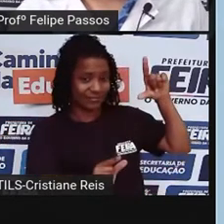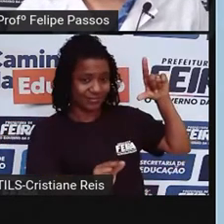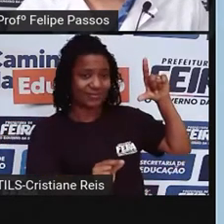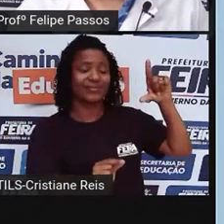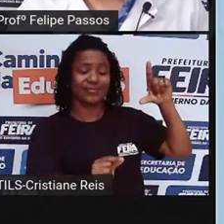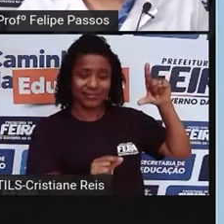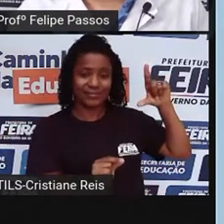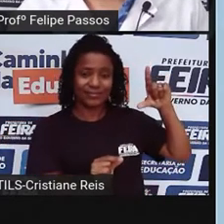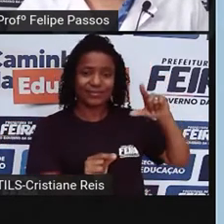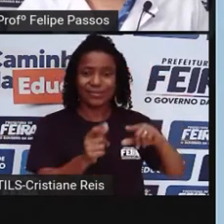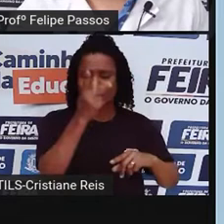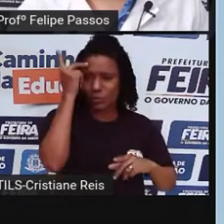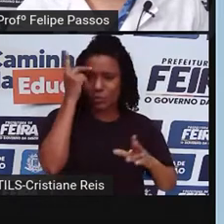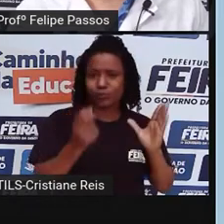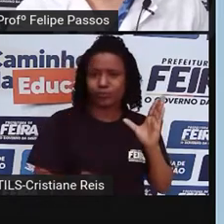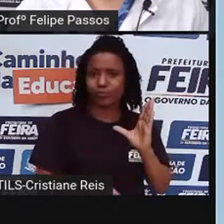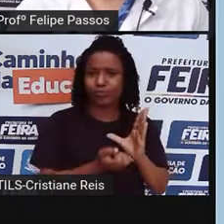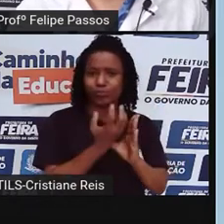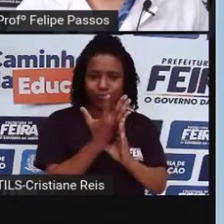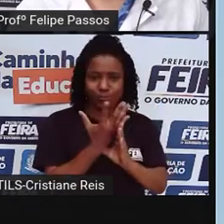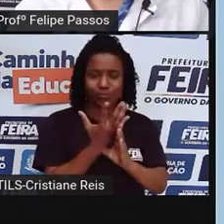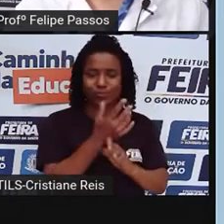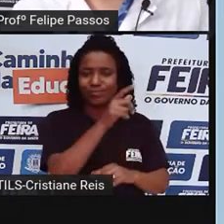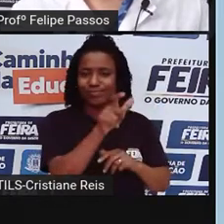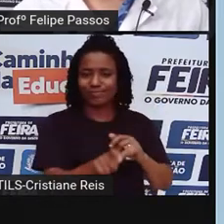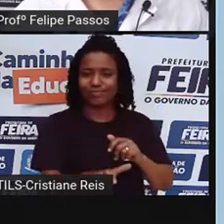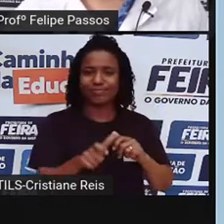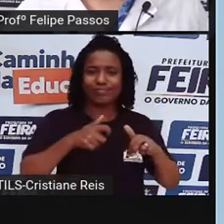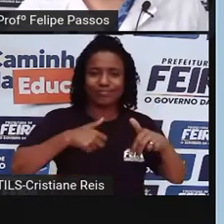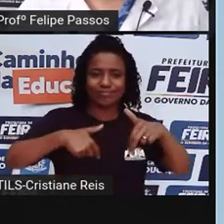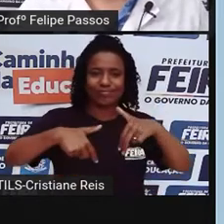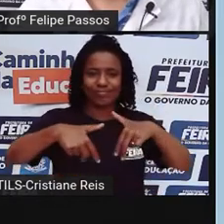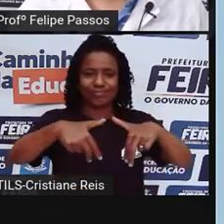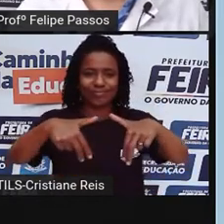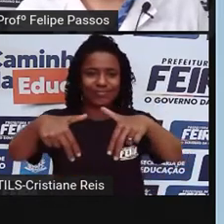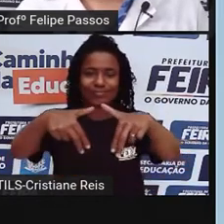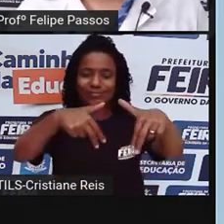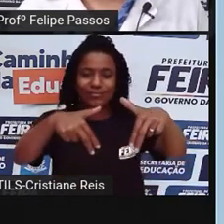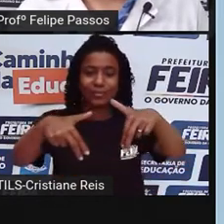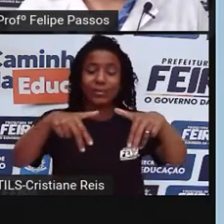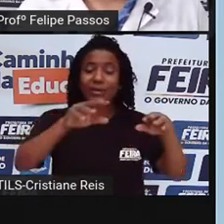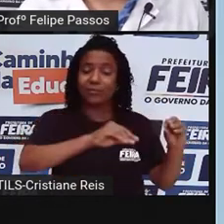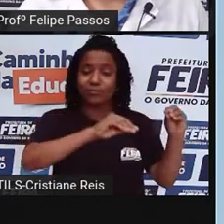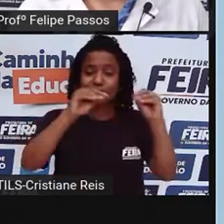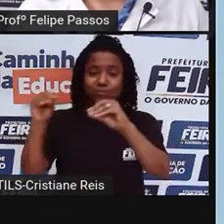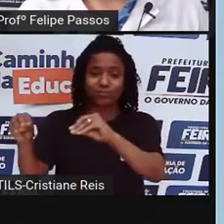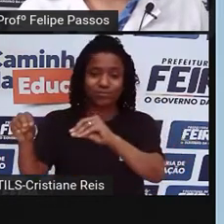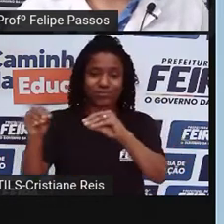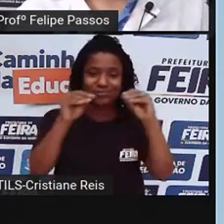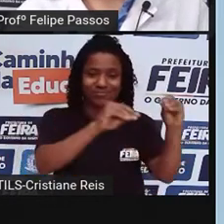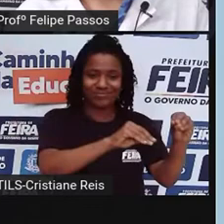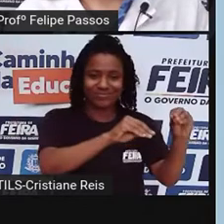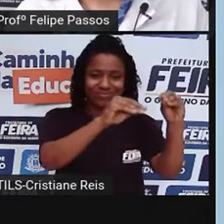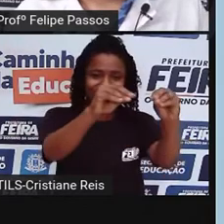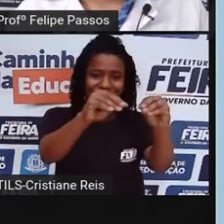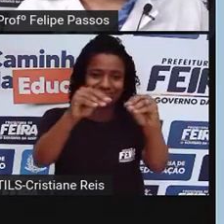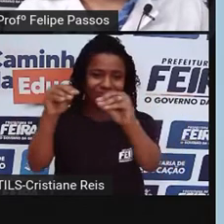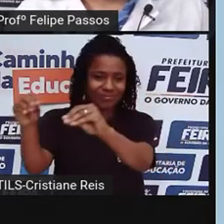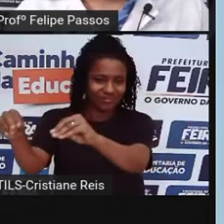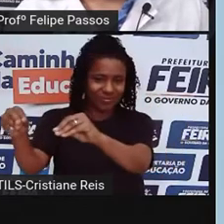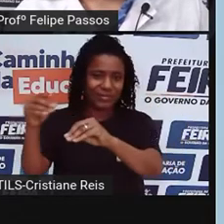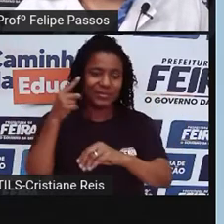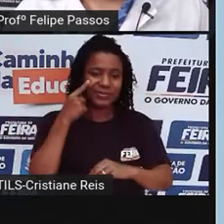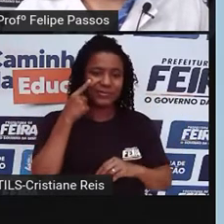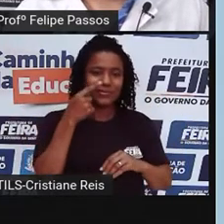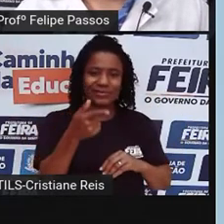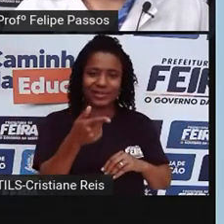E aí, desde que ele surge como espécie, ele foi migrando entre uma região e outra do planeta. Então, a gente tem aqui nesse mapinha